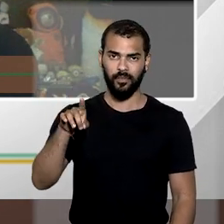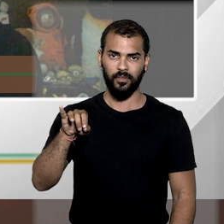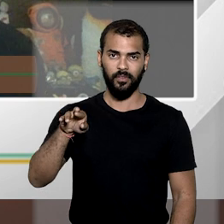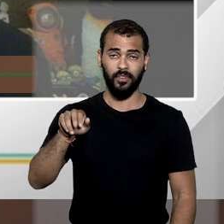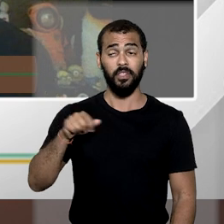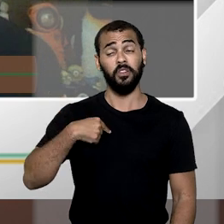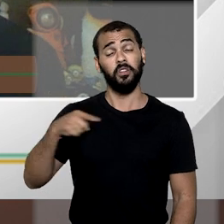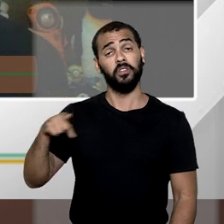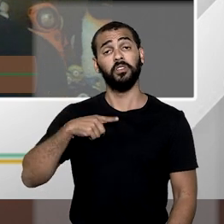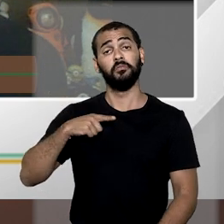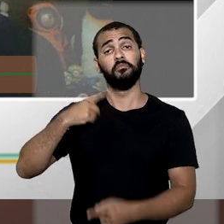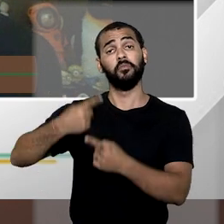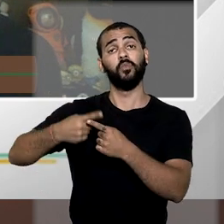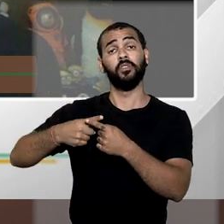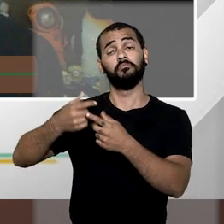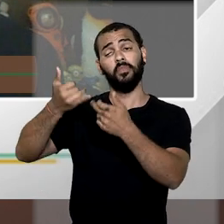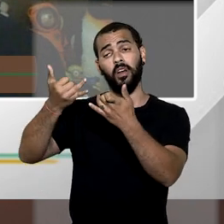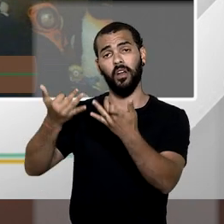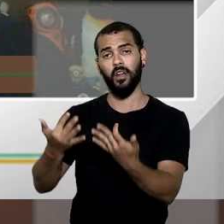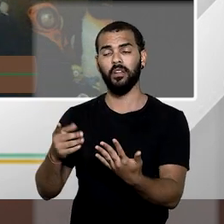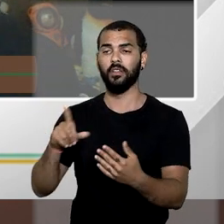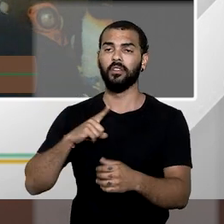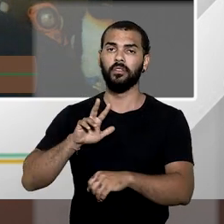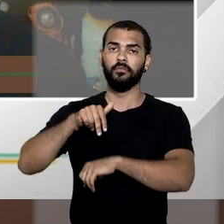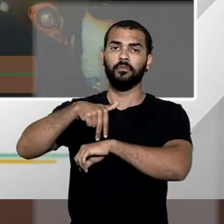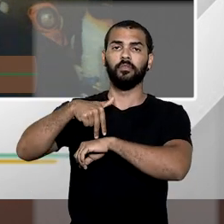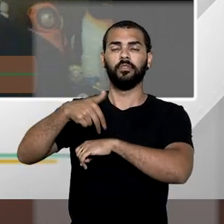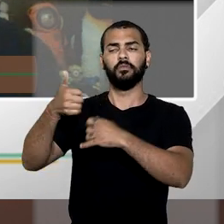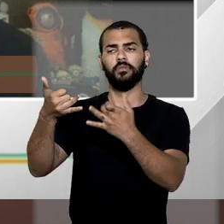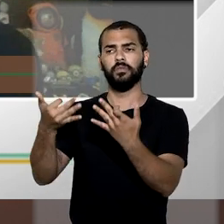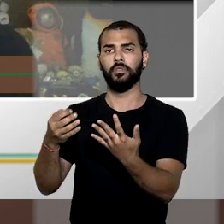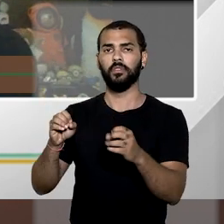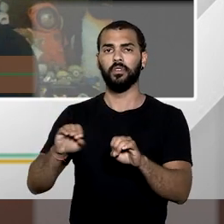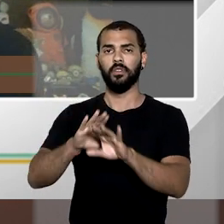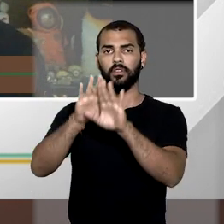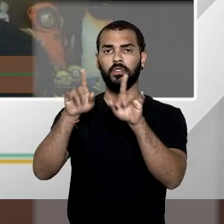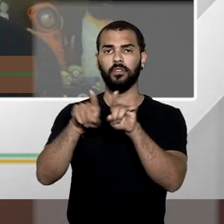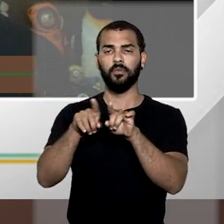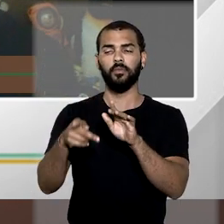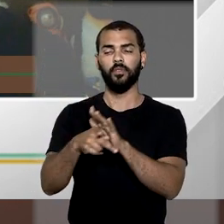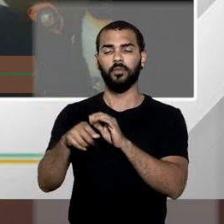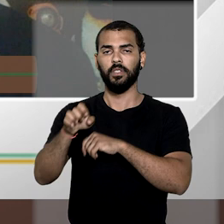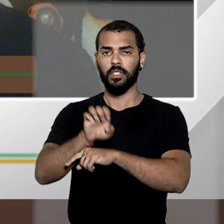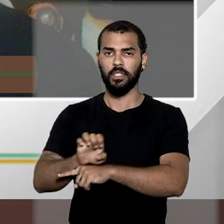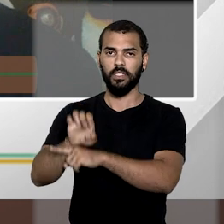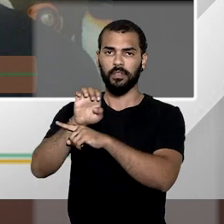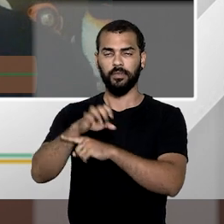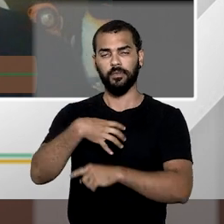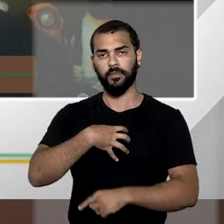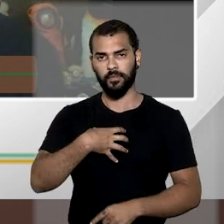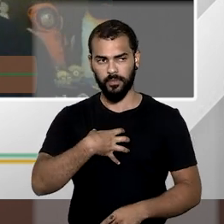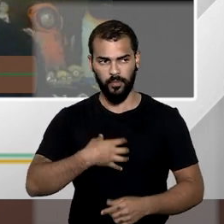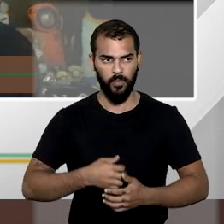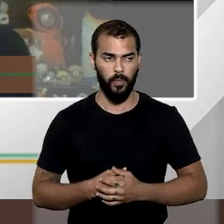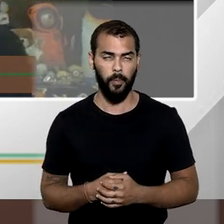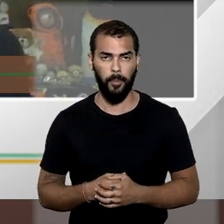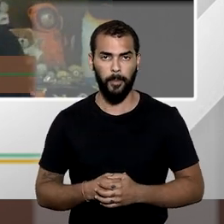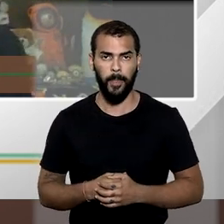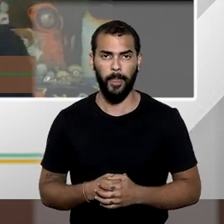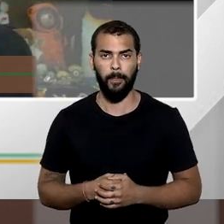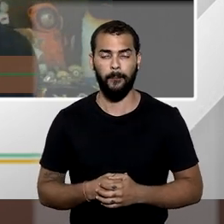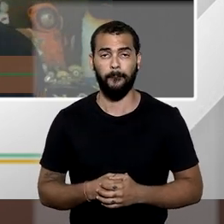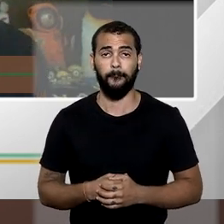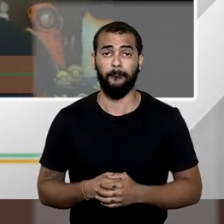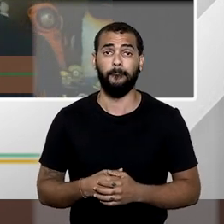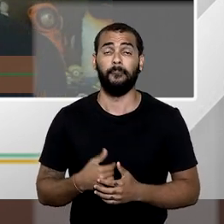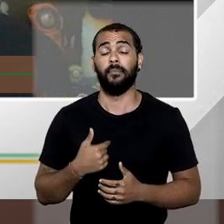apresentadas e deduzidas, sustentou o descabimento dessa iniciativa do Estado da Bahia. Não vou fazer o que se